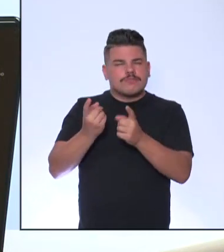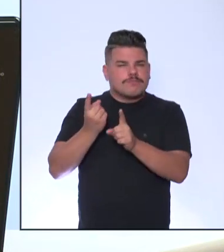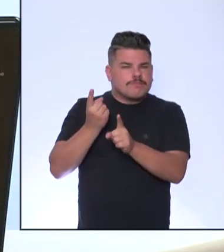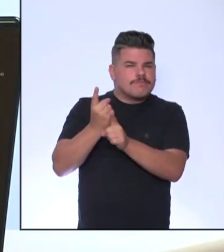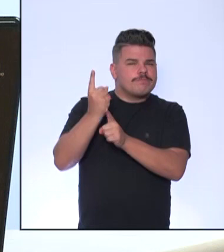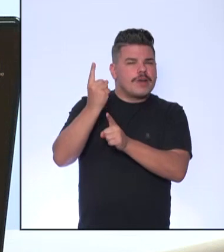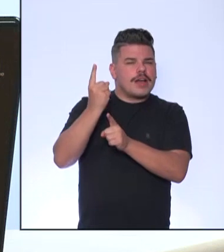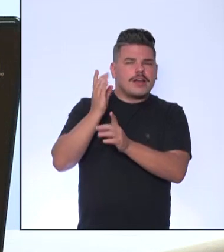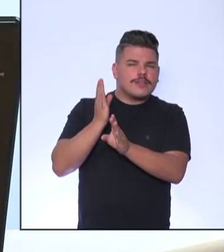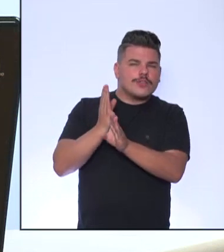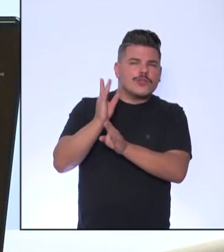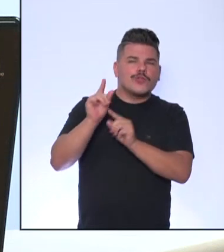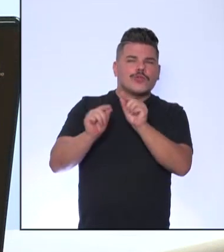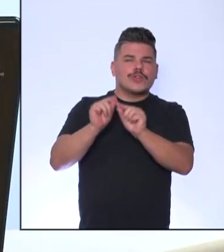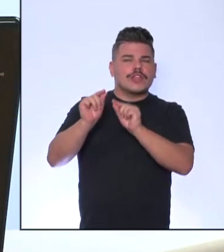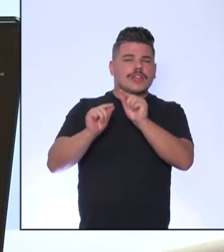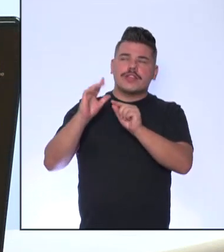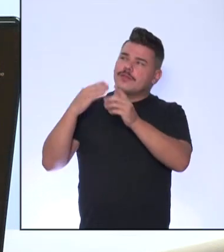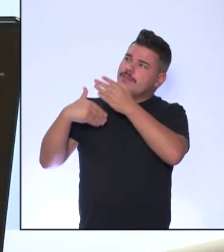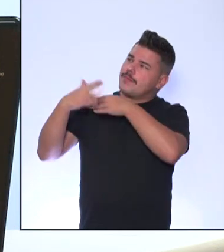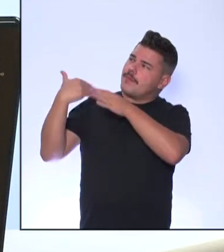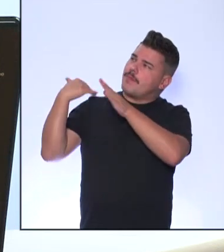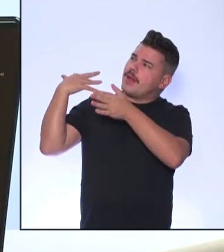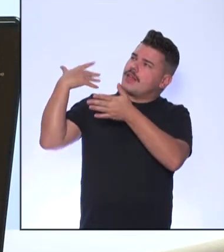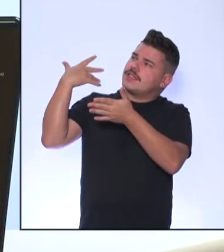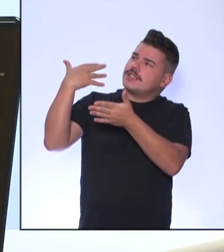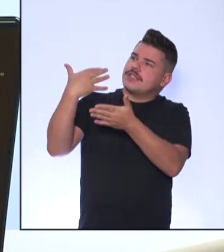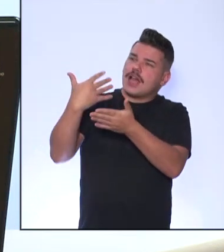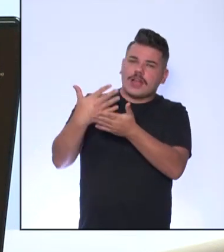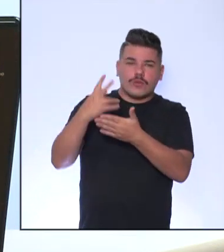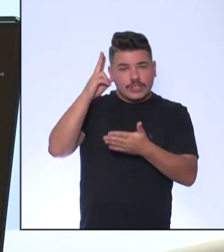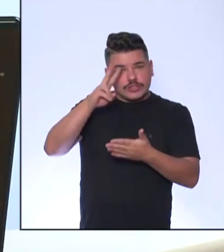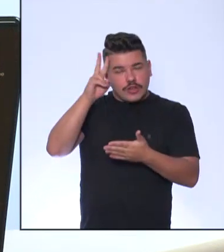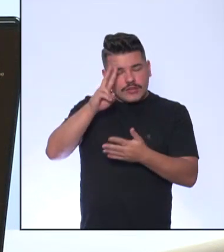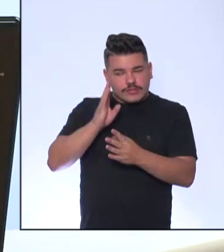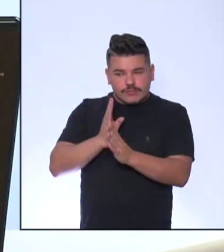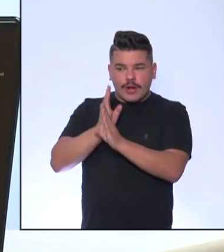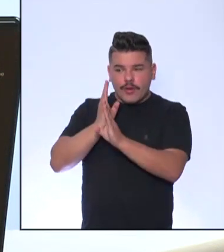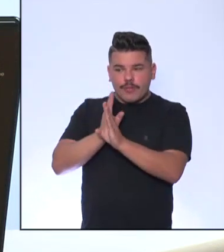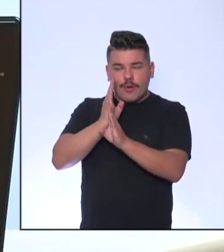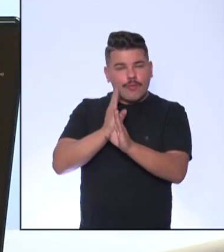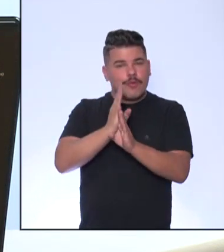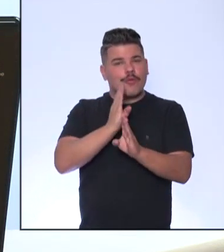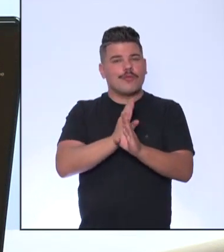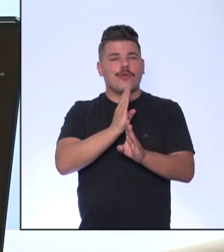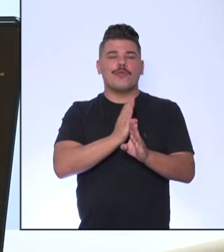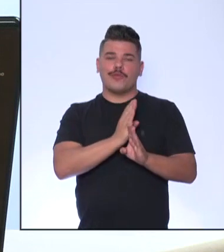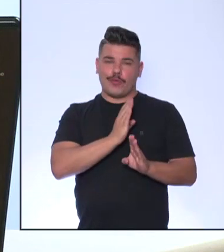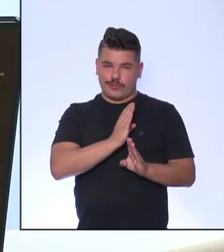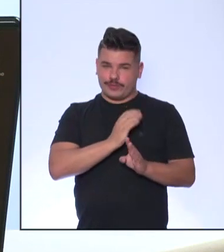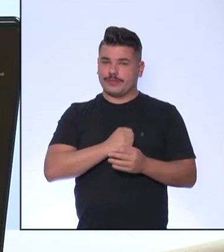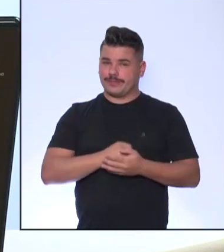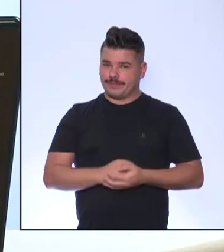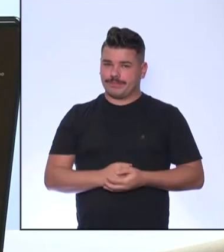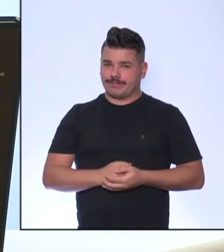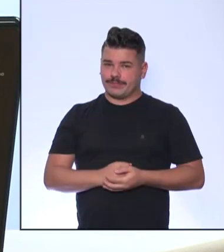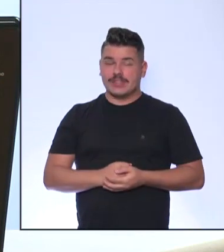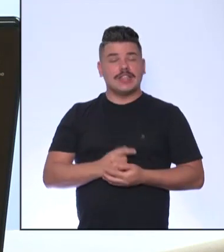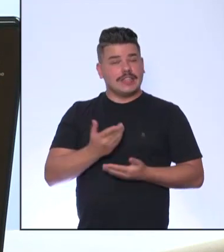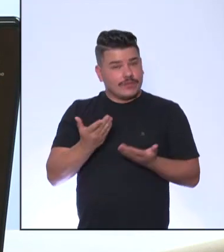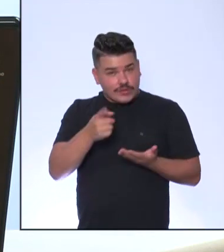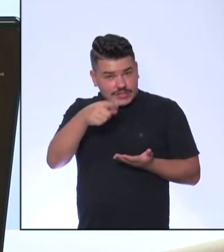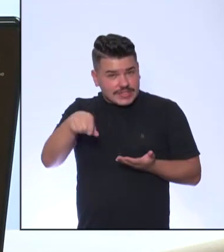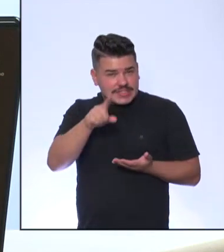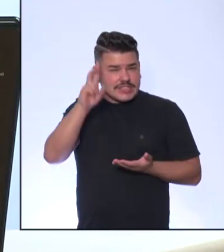questões presentes na história. Então, o que a gente pensou para essa aula? Colocar todas as fontes históricas, possibilidades